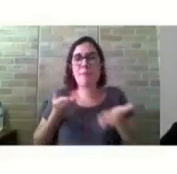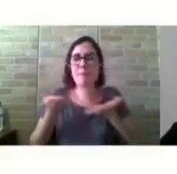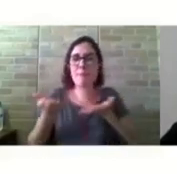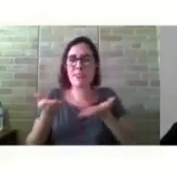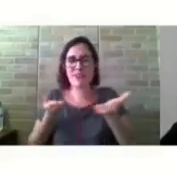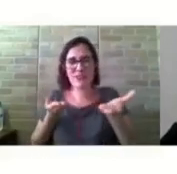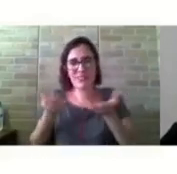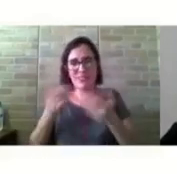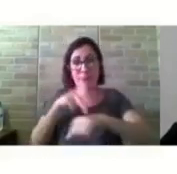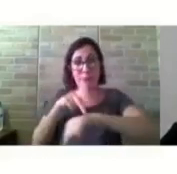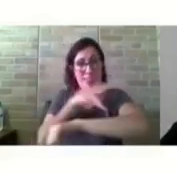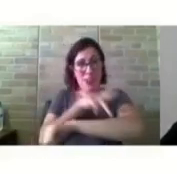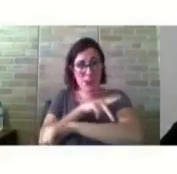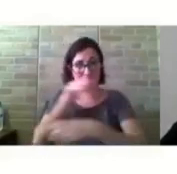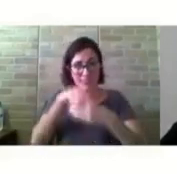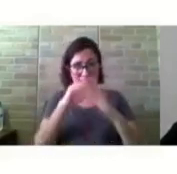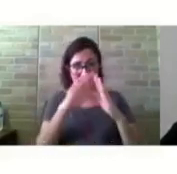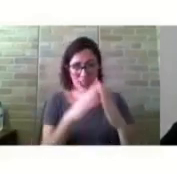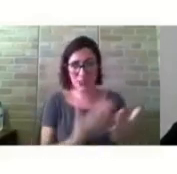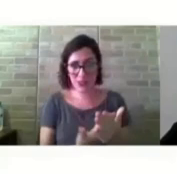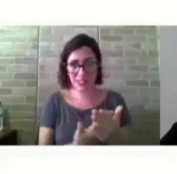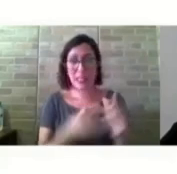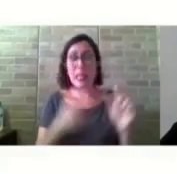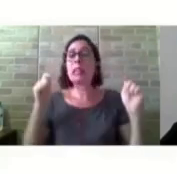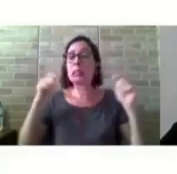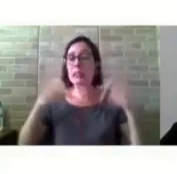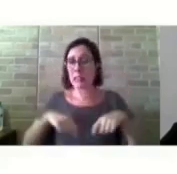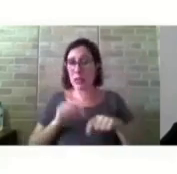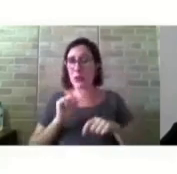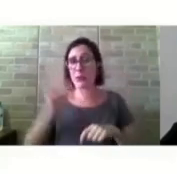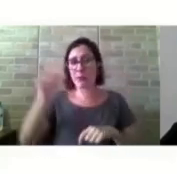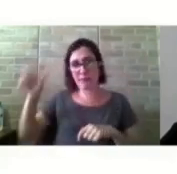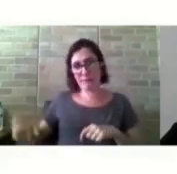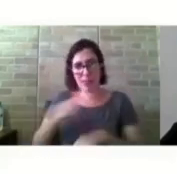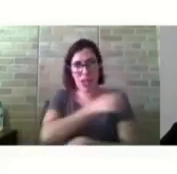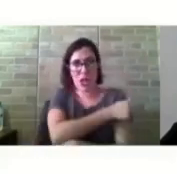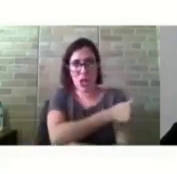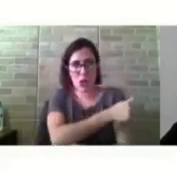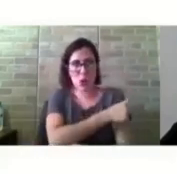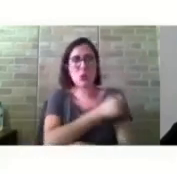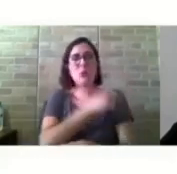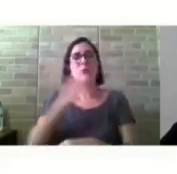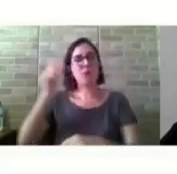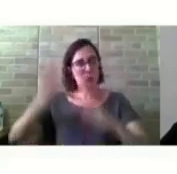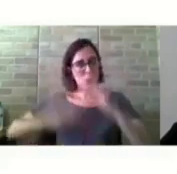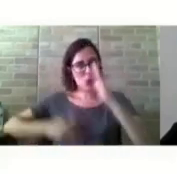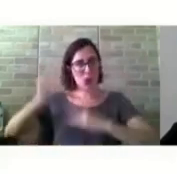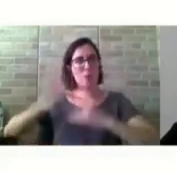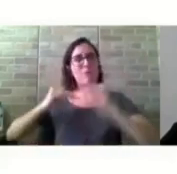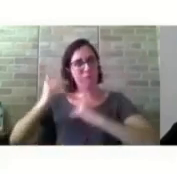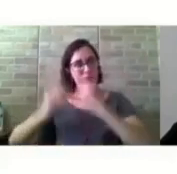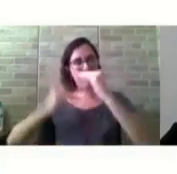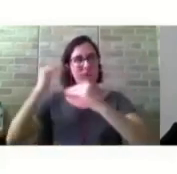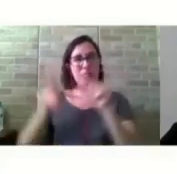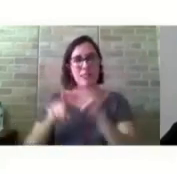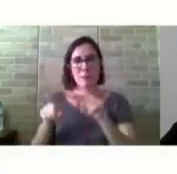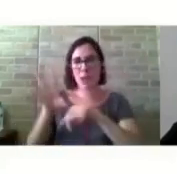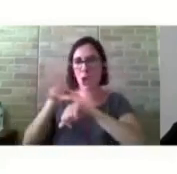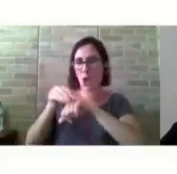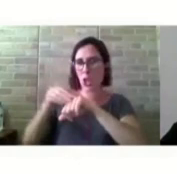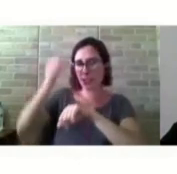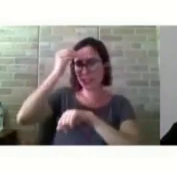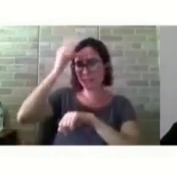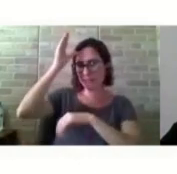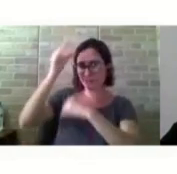nesse contexto, para desenvolver as competências do aluno e gerar conhecimento. Ou seja, a